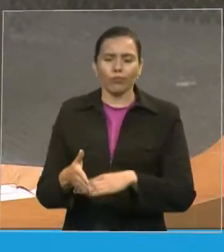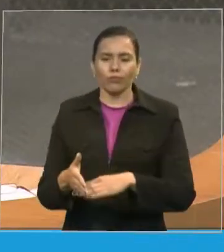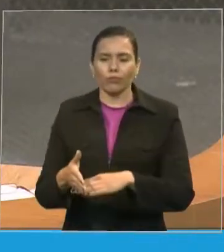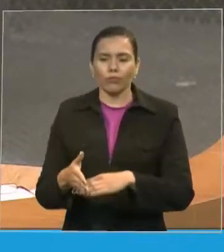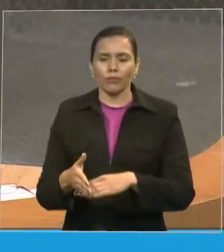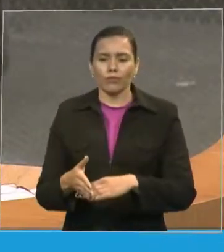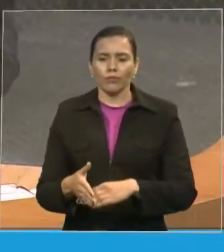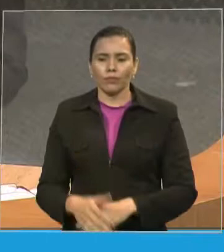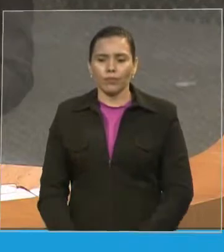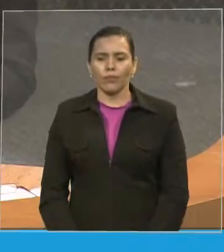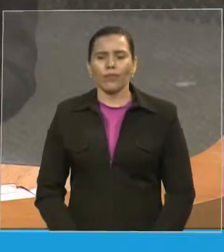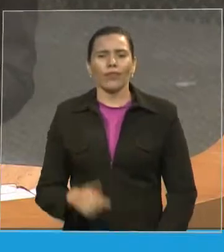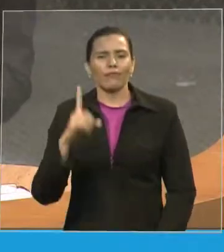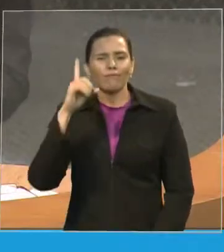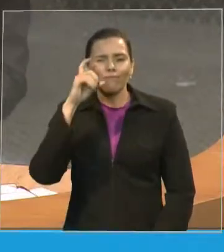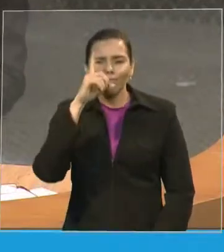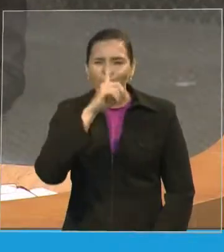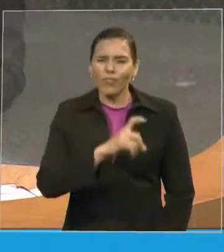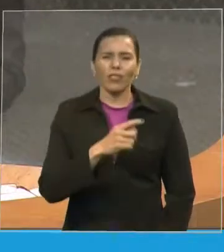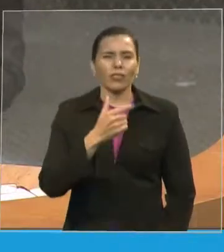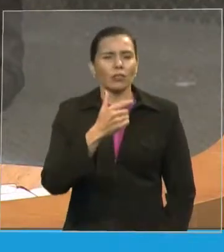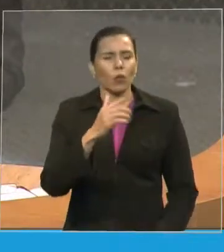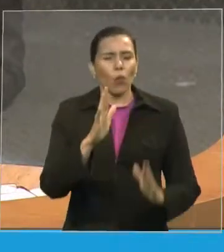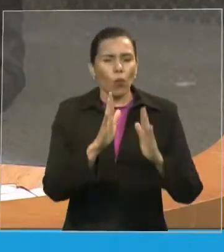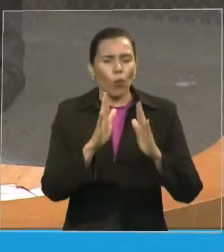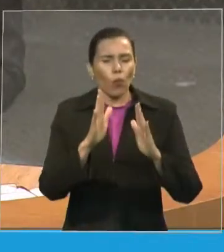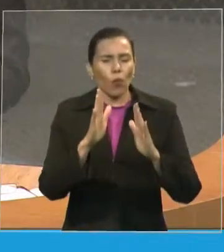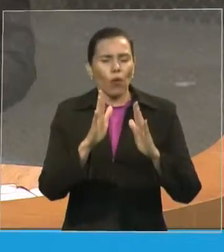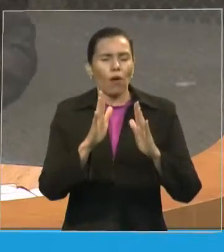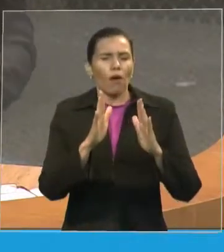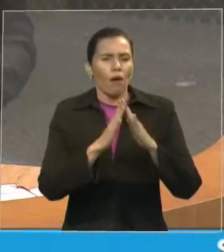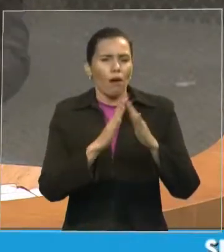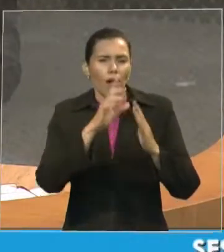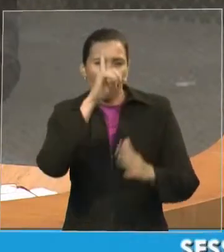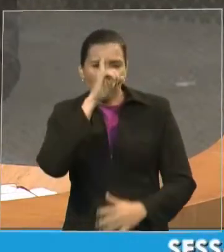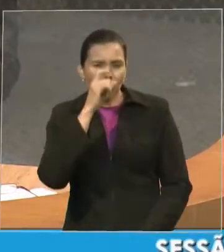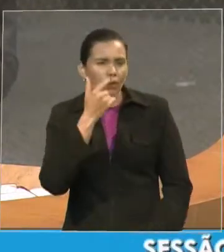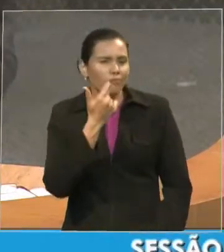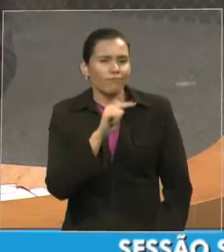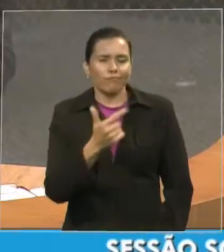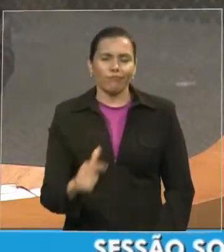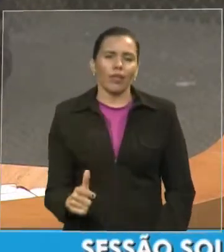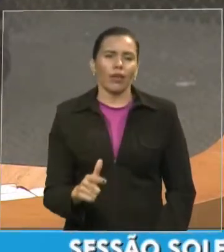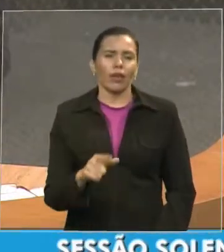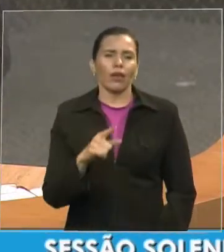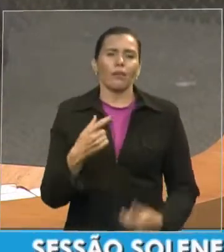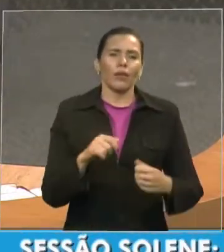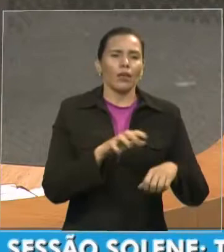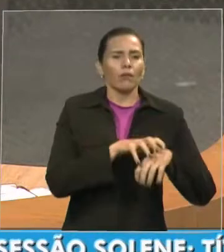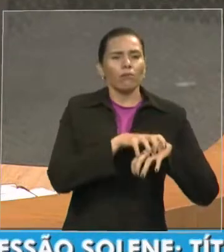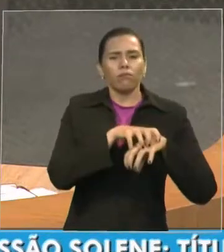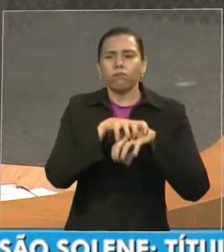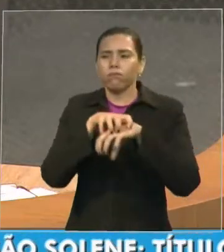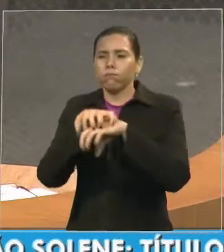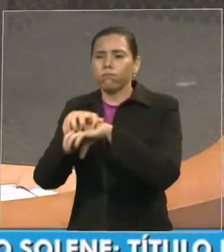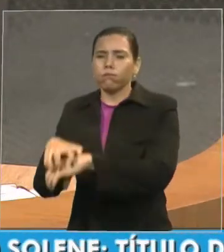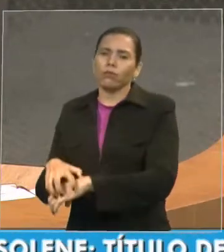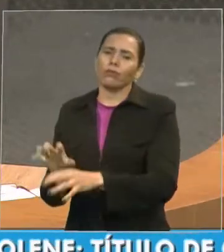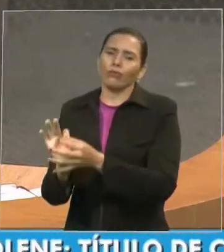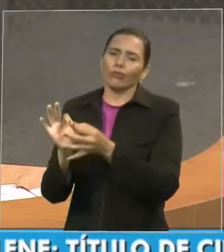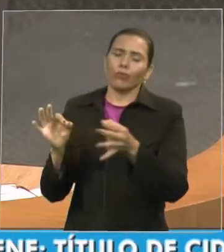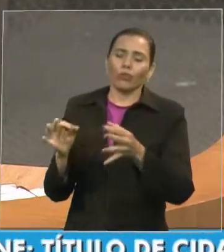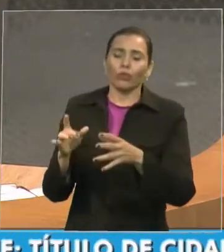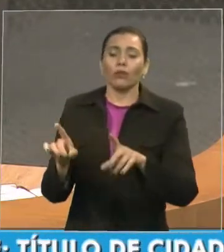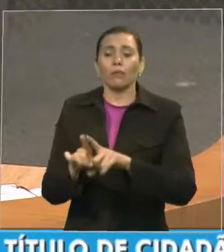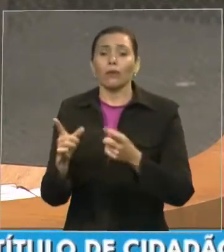E as dificuldades talvez de estar no hospital, morre pelo caminho. Mas está lá um homem ou a mulher de Deus, com